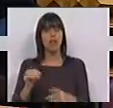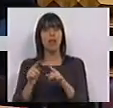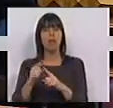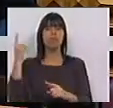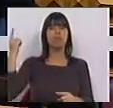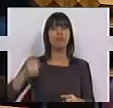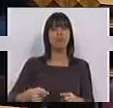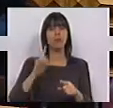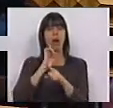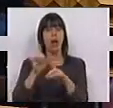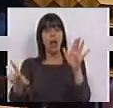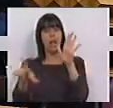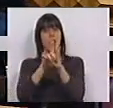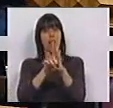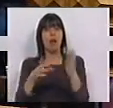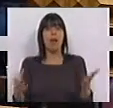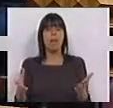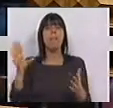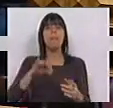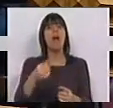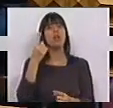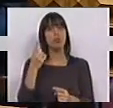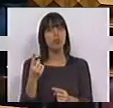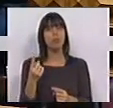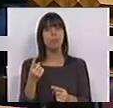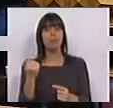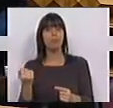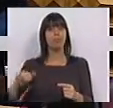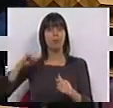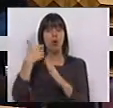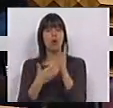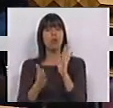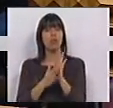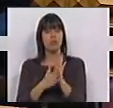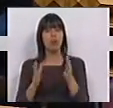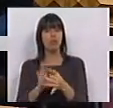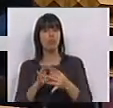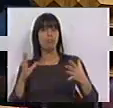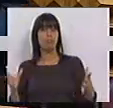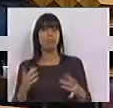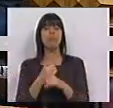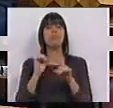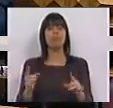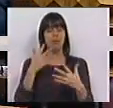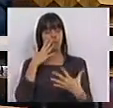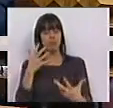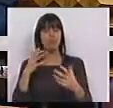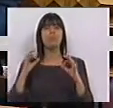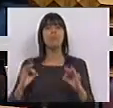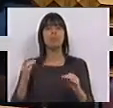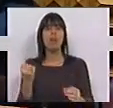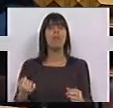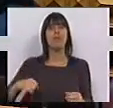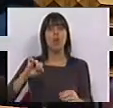impuseram essa legislação, mais uma inconstitucional, por ser manifestamente